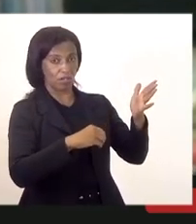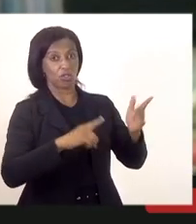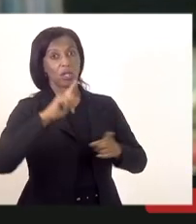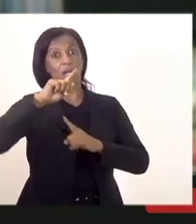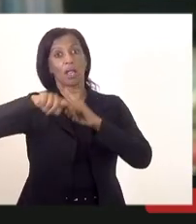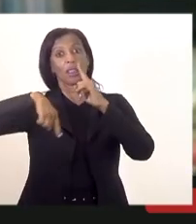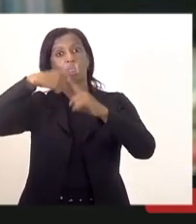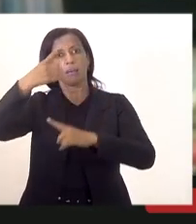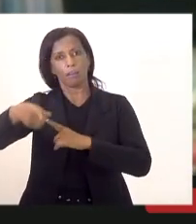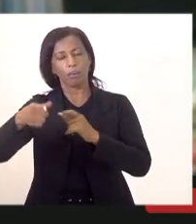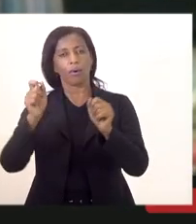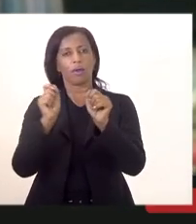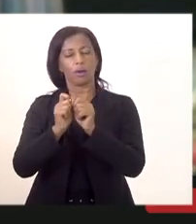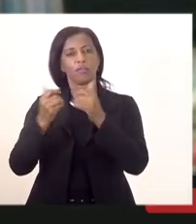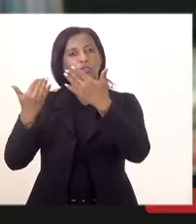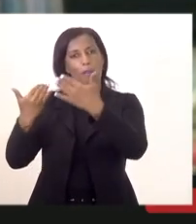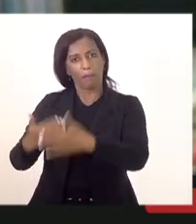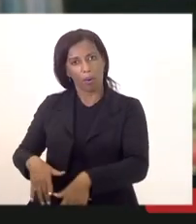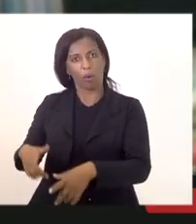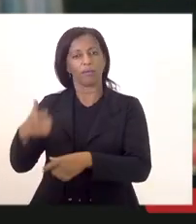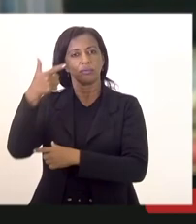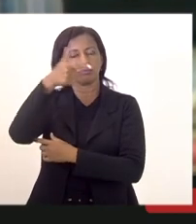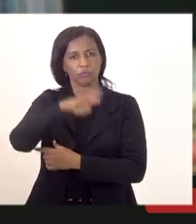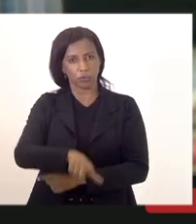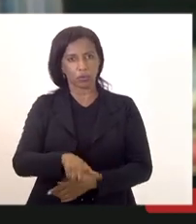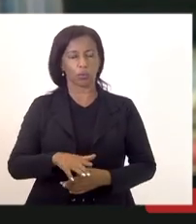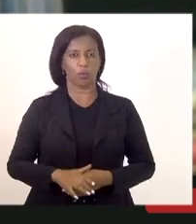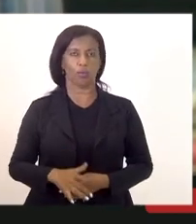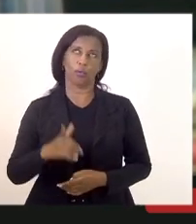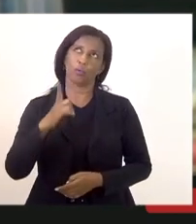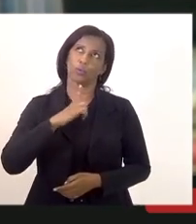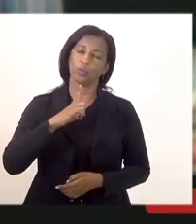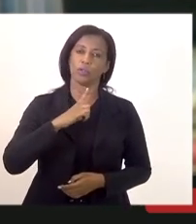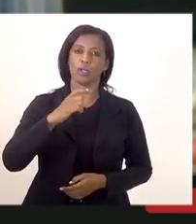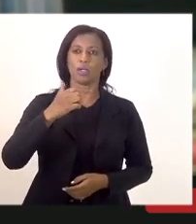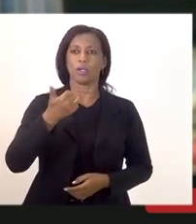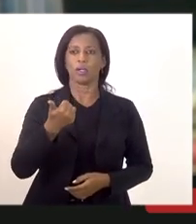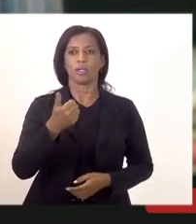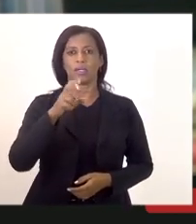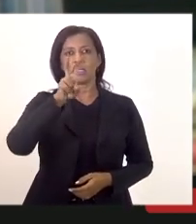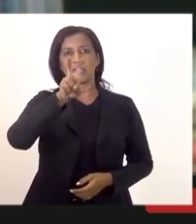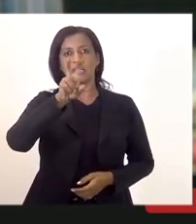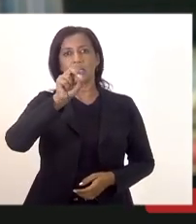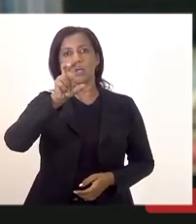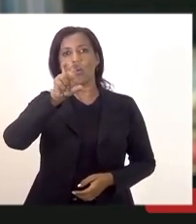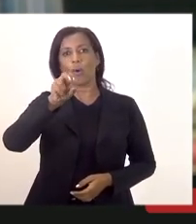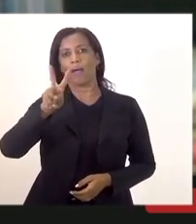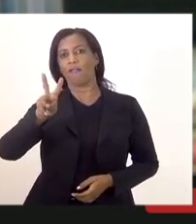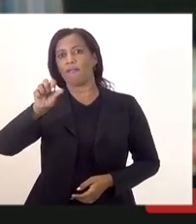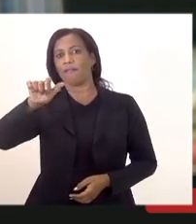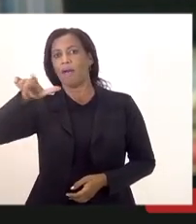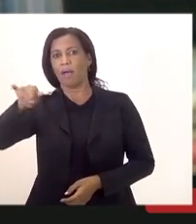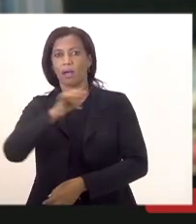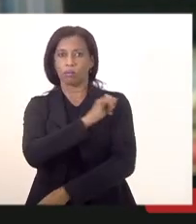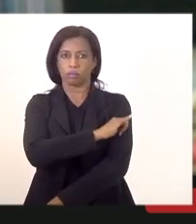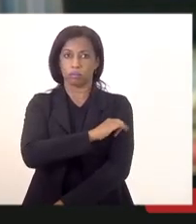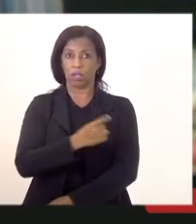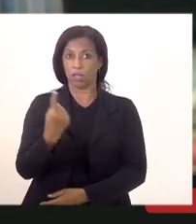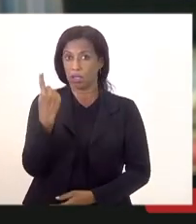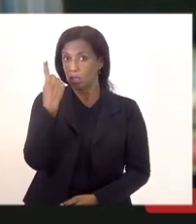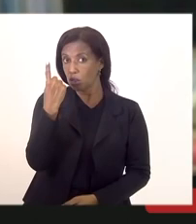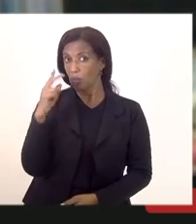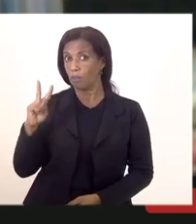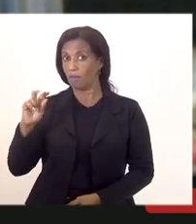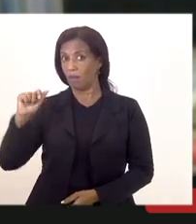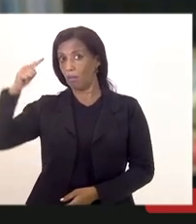novamente para o curso de formação de oficiais foram 50 vagas para o Rio de Janeiro e uma vaga